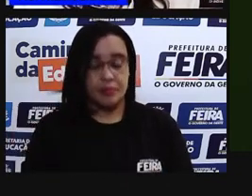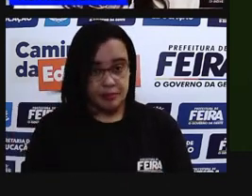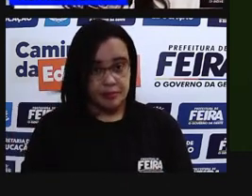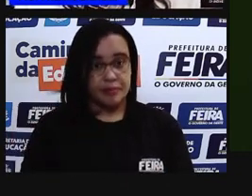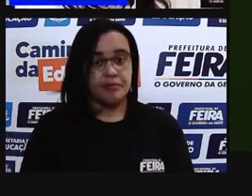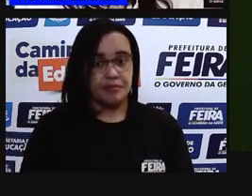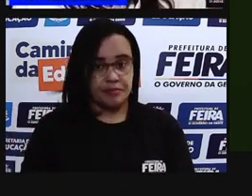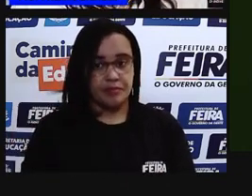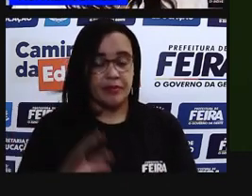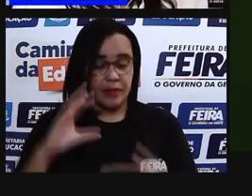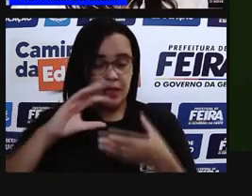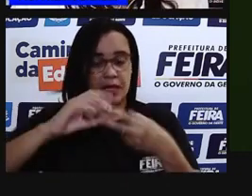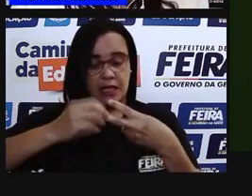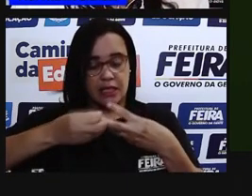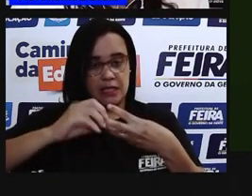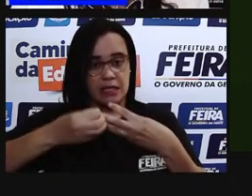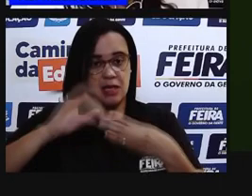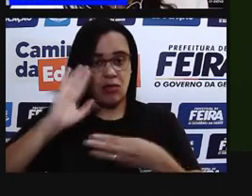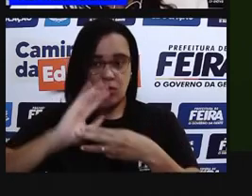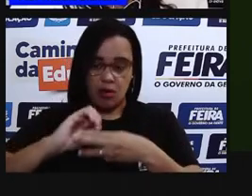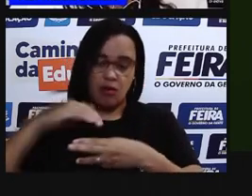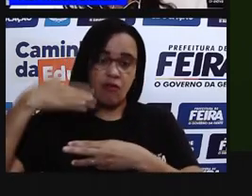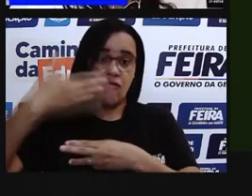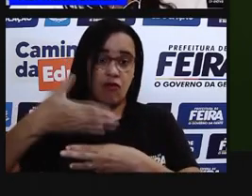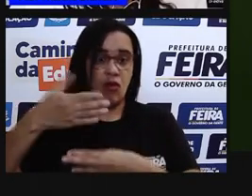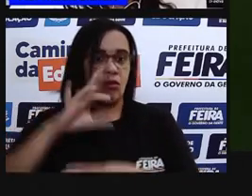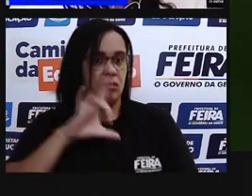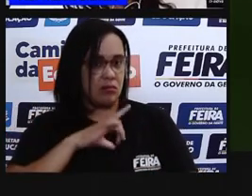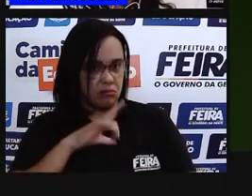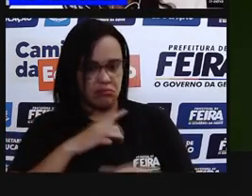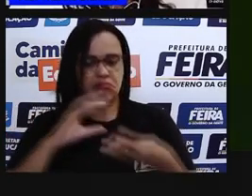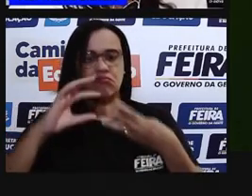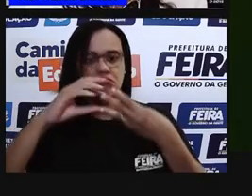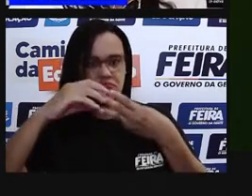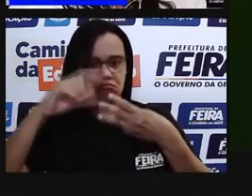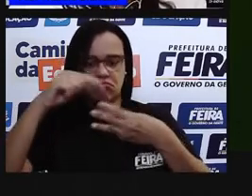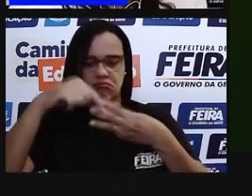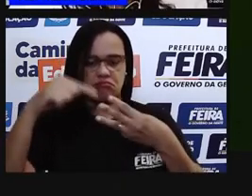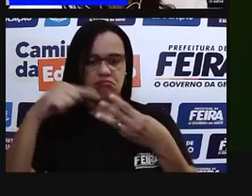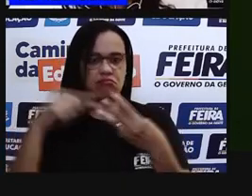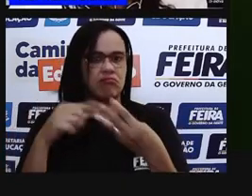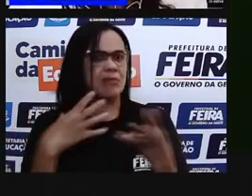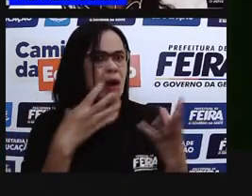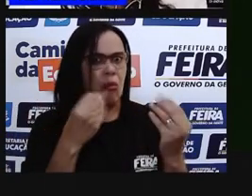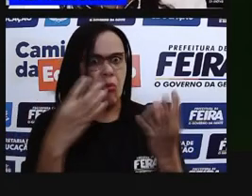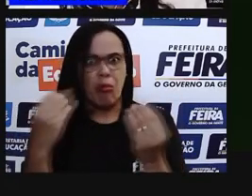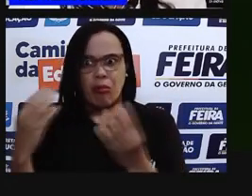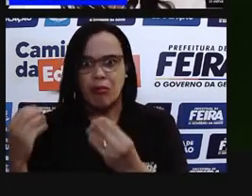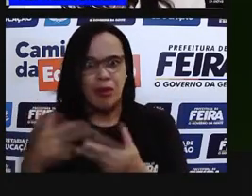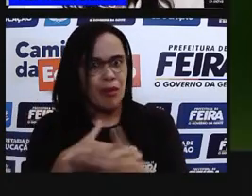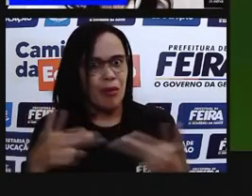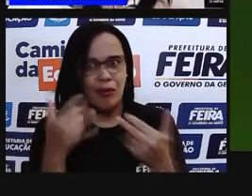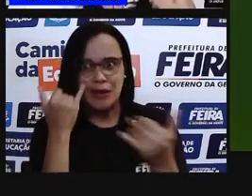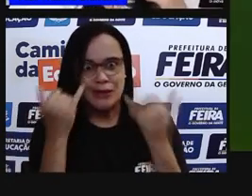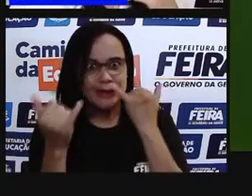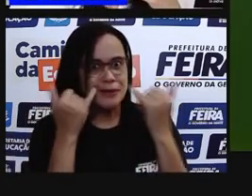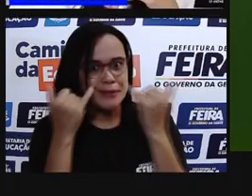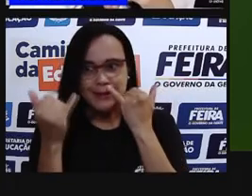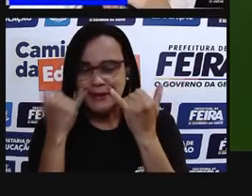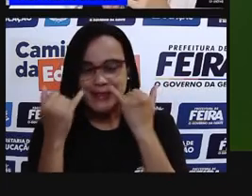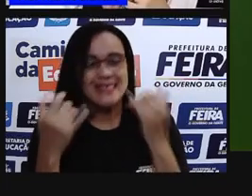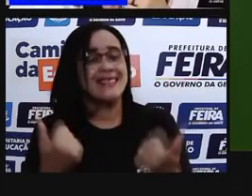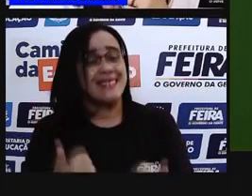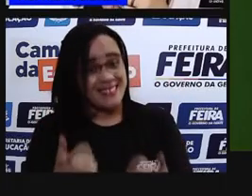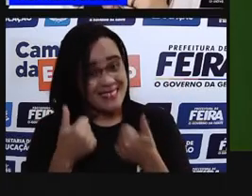da célula. Eita, Pró, quanta coisa, viu? É muita informação. Pois é, pra vocês verem